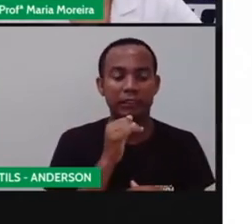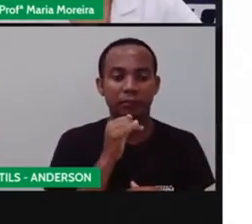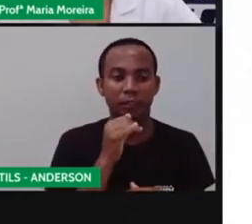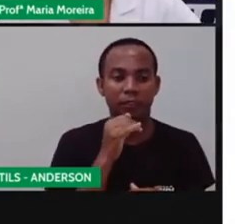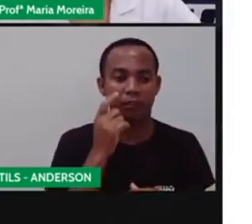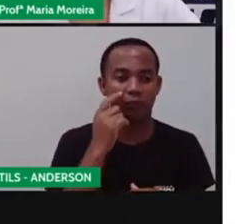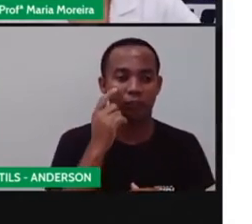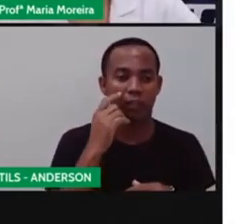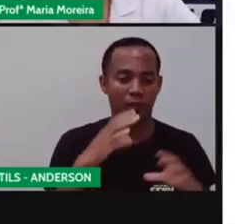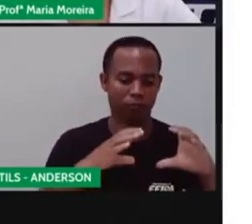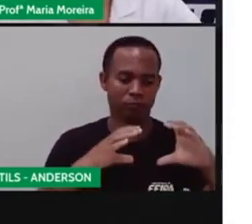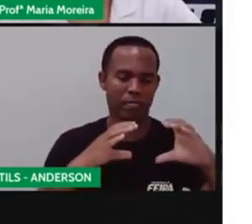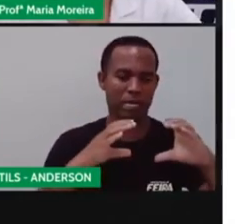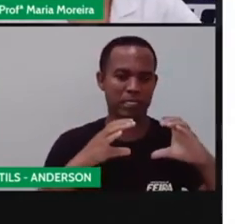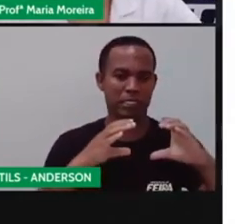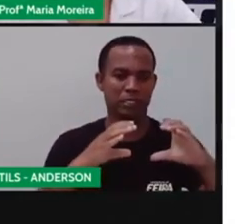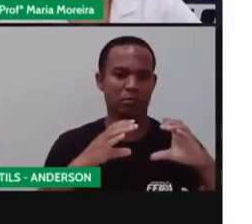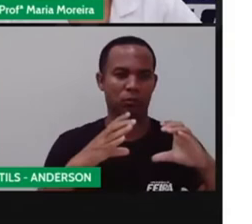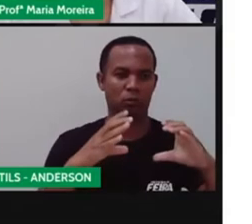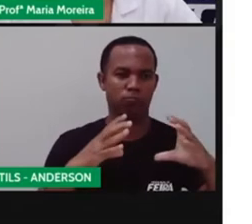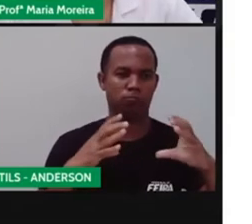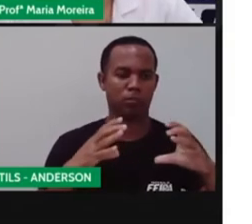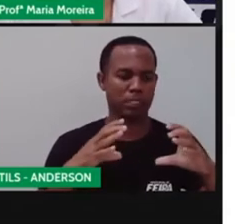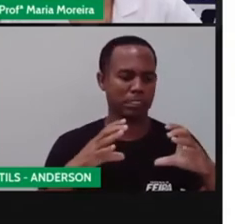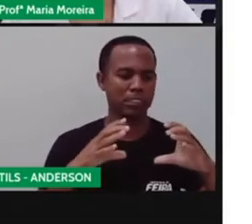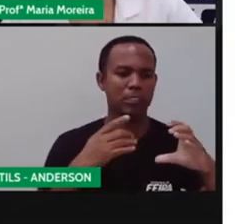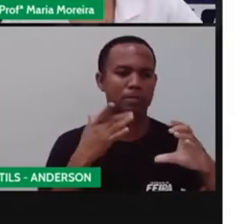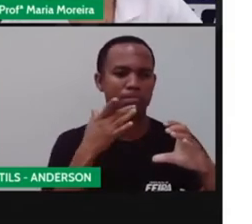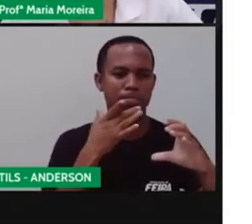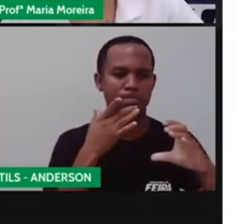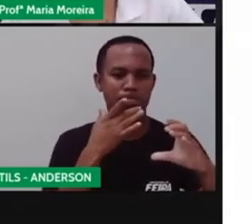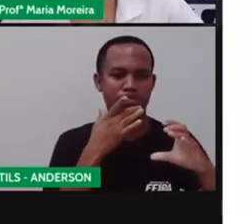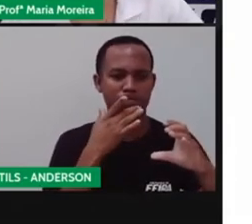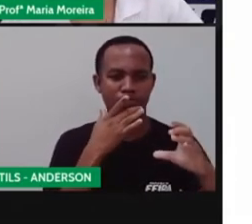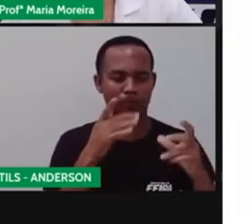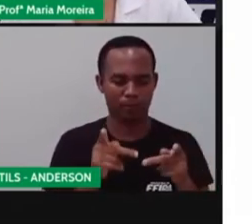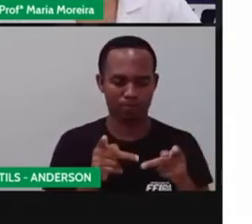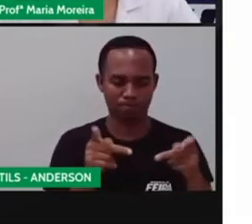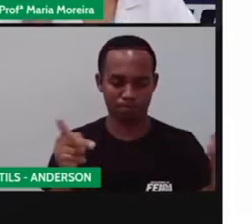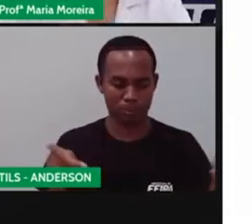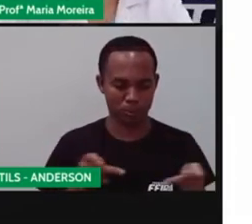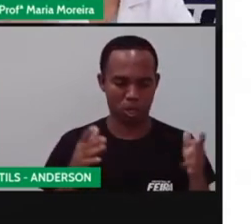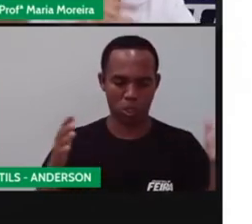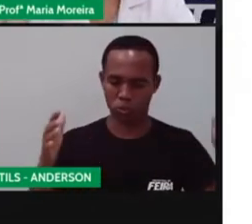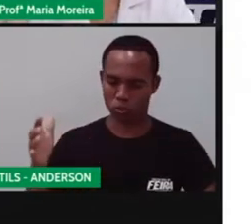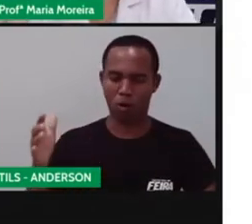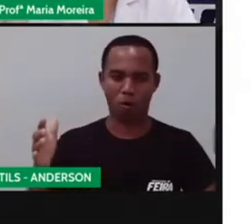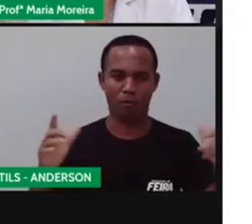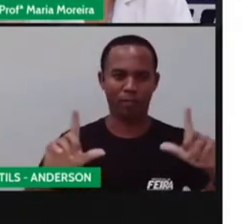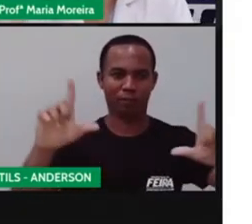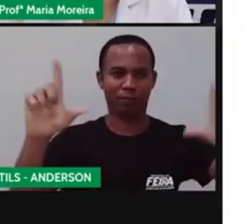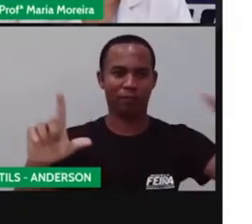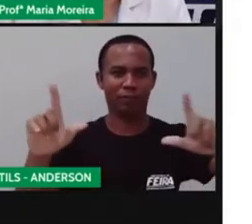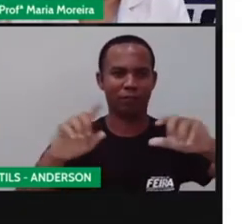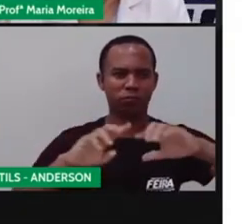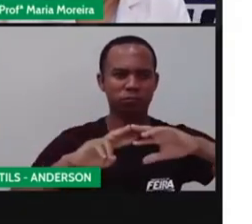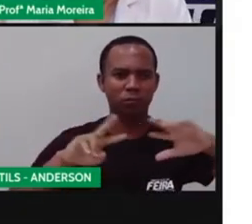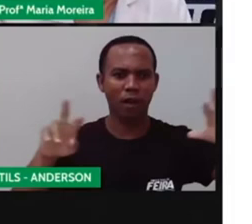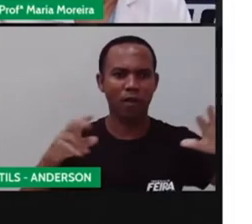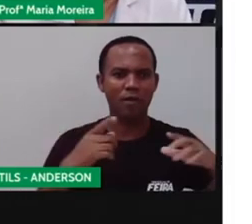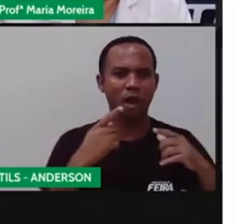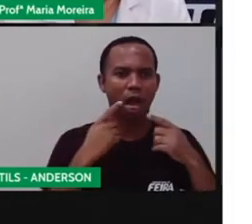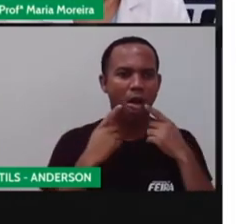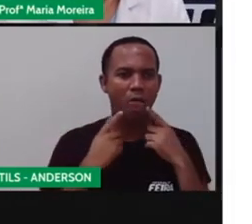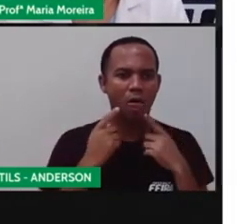sanduíche. Comida, gente. Comida, propícia em comida. Aquela pizzaria que você ama, que você vê aquela pizza com aquele queijo e você faz,